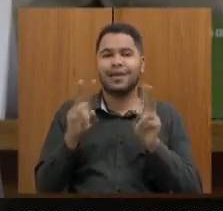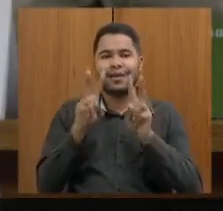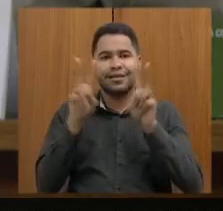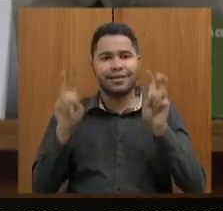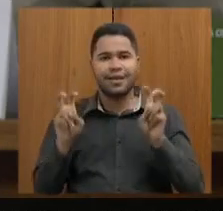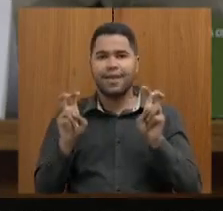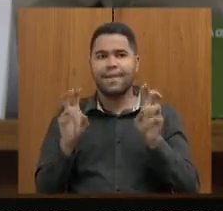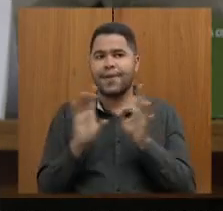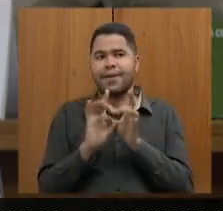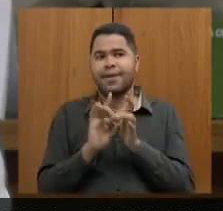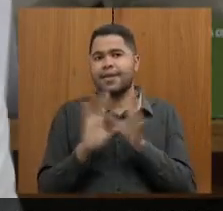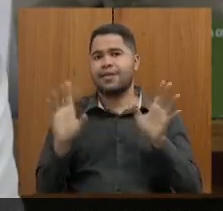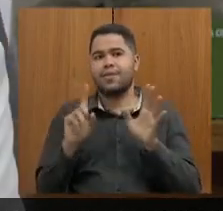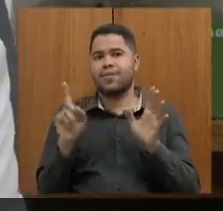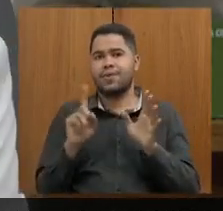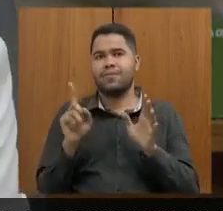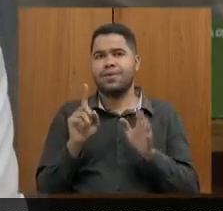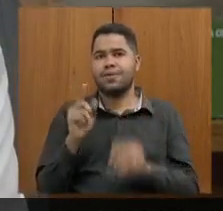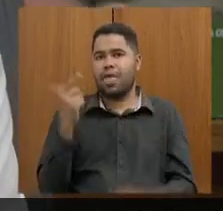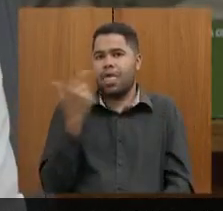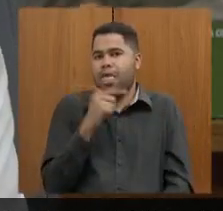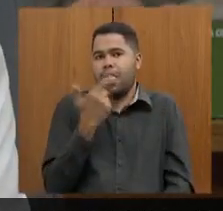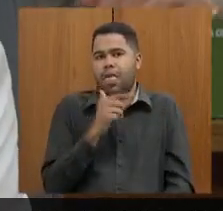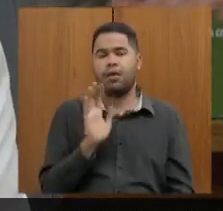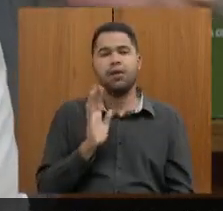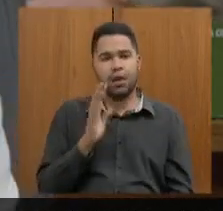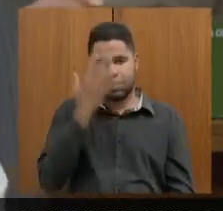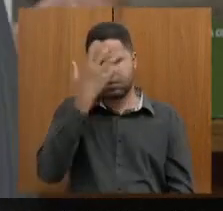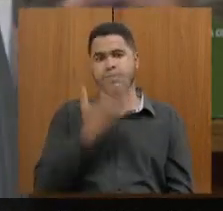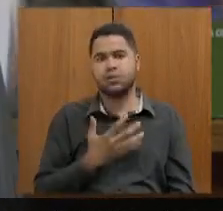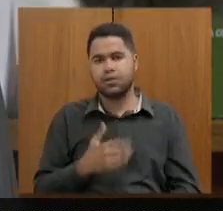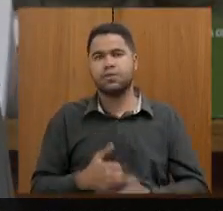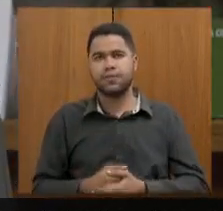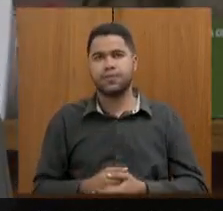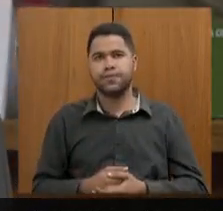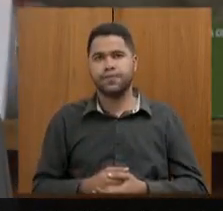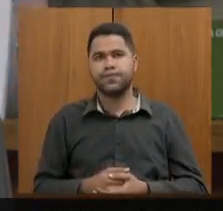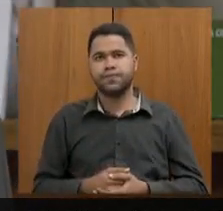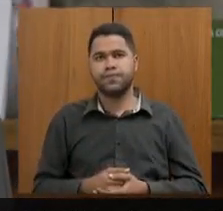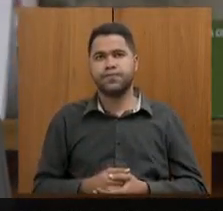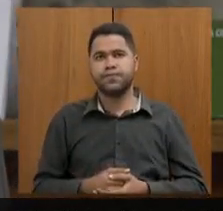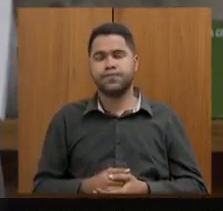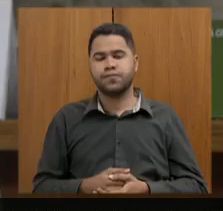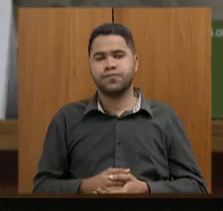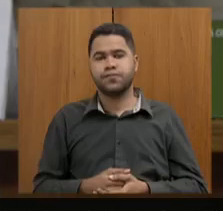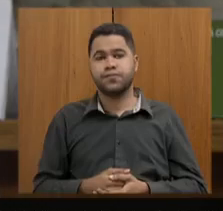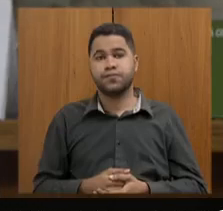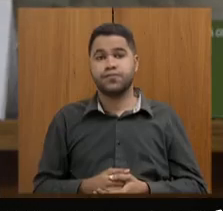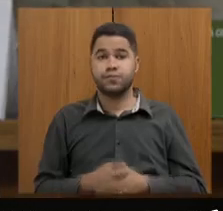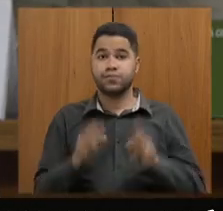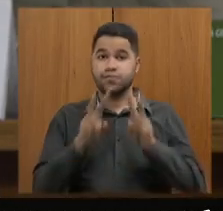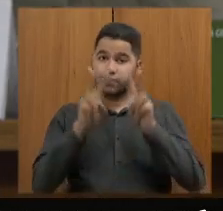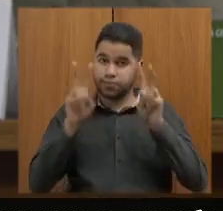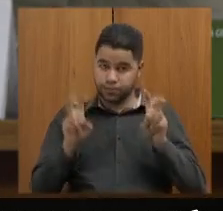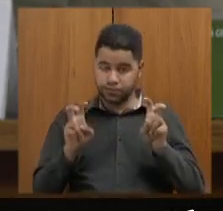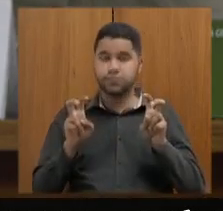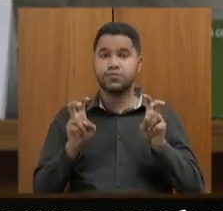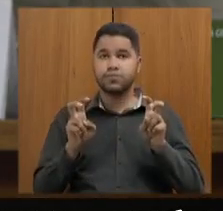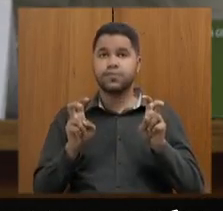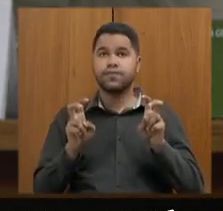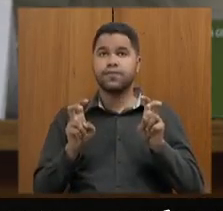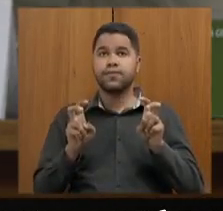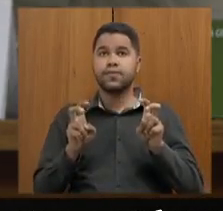que nem permite humor, nem risos, porque é muito sério. Esse tema é muito sério. No que diz respeito à